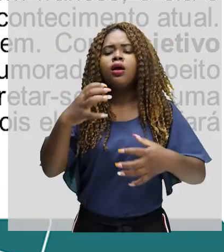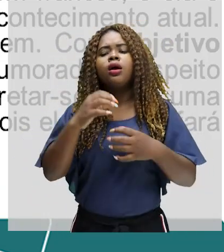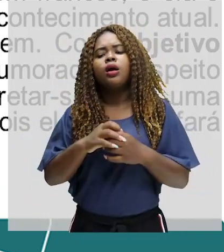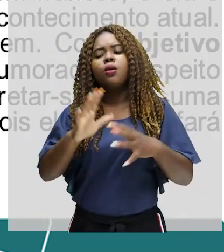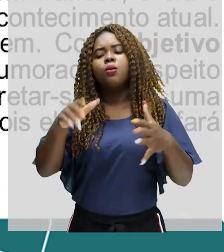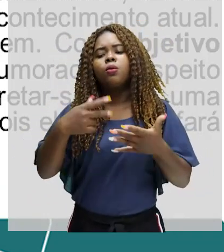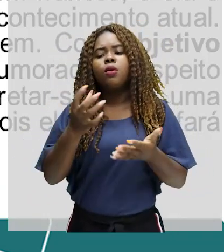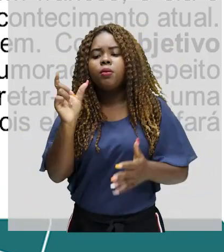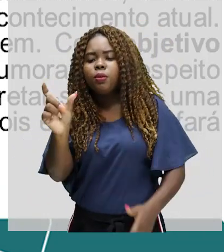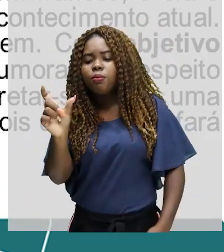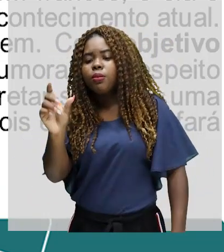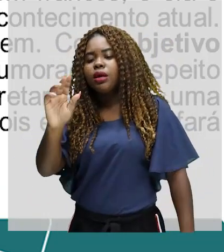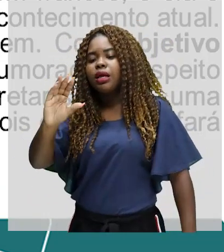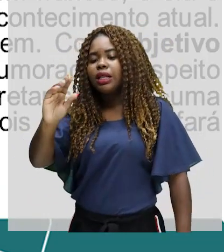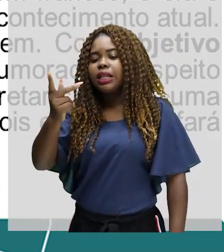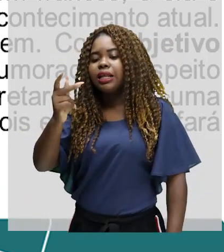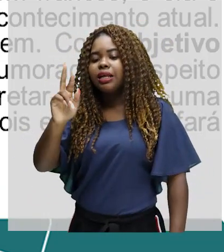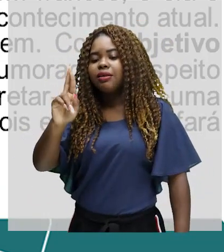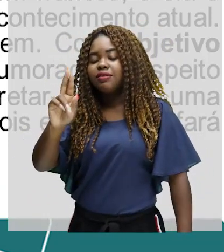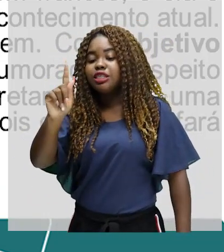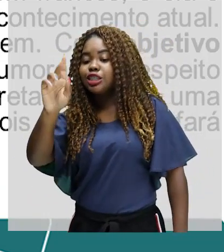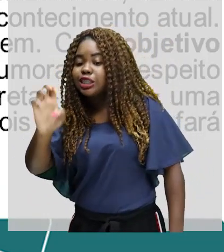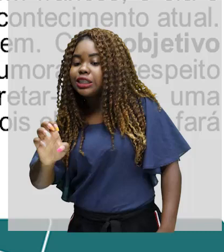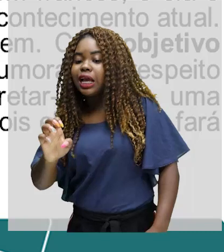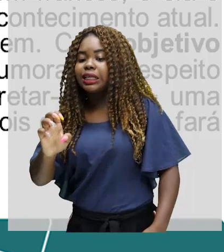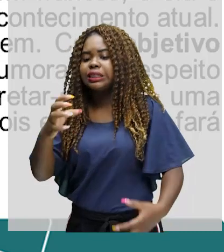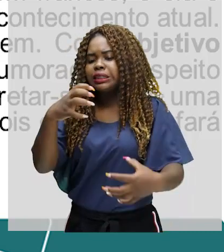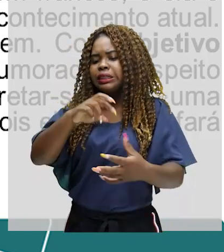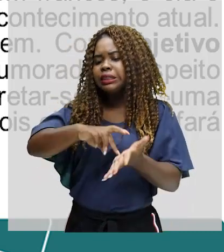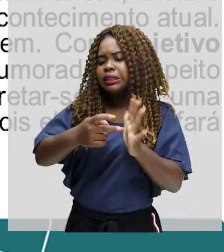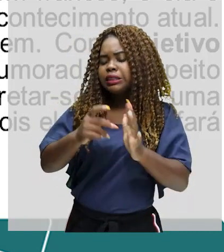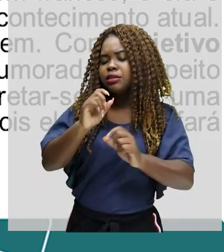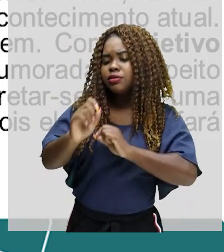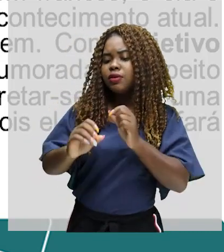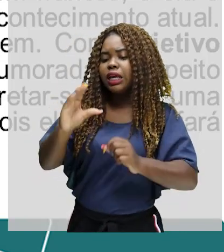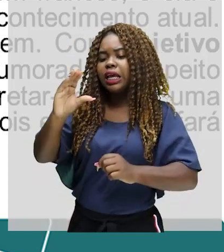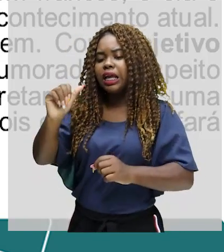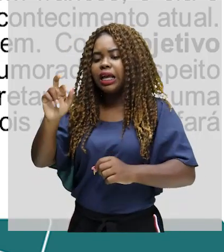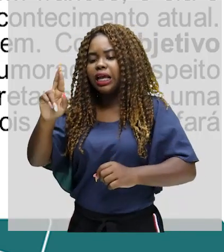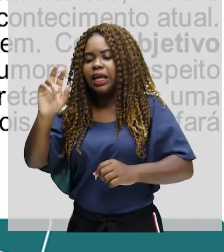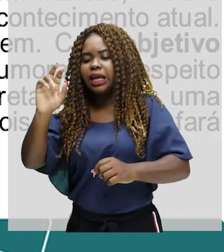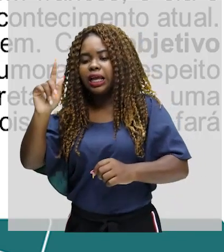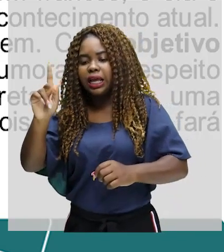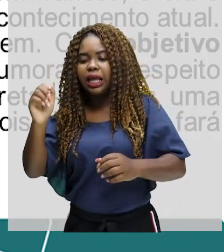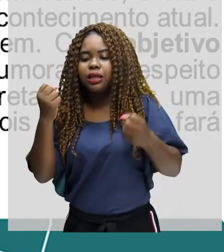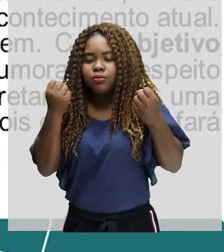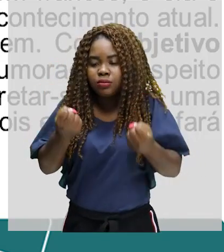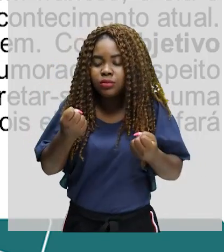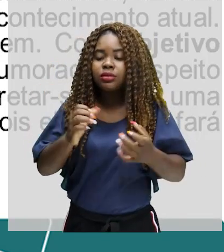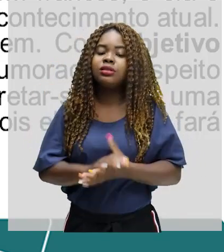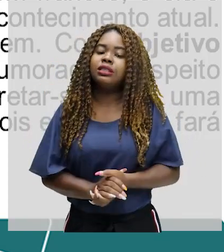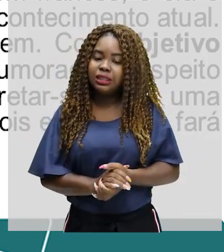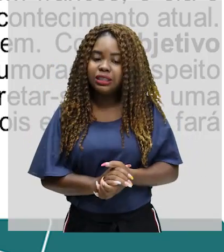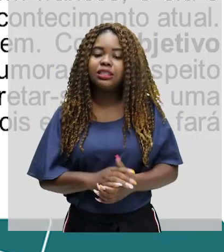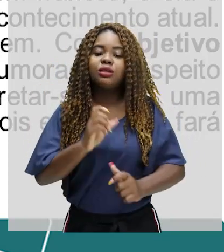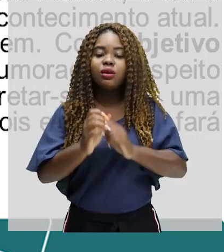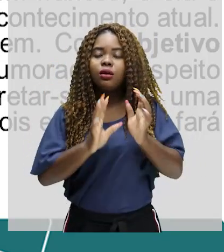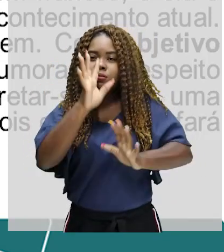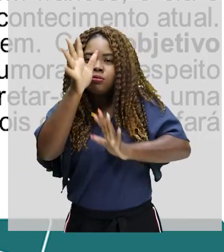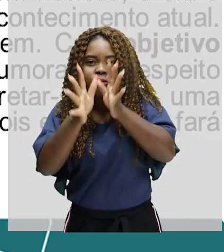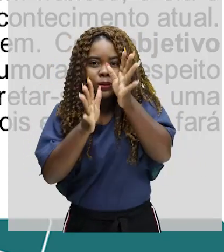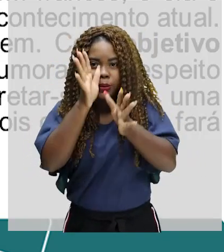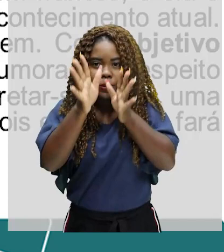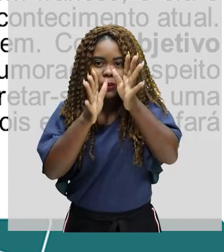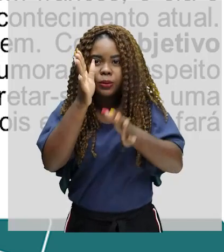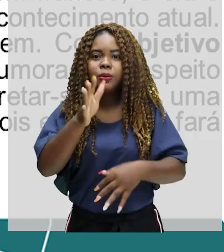charge é carga em francês. E ela é caracterizada pelo exagero. Tendo como objetivo satirizar um acontecimento